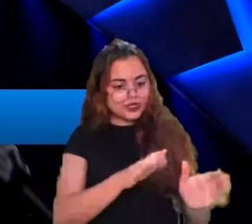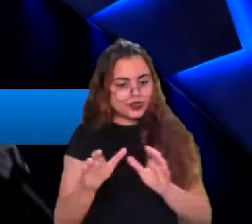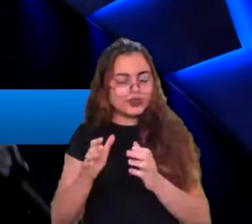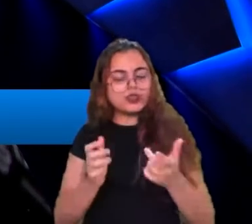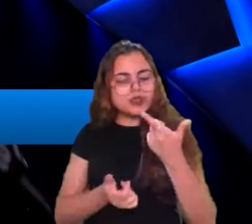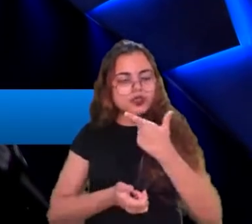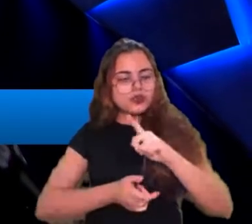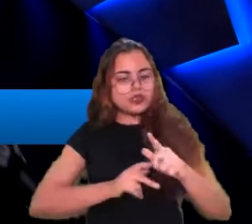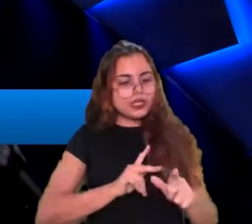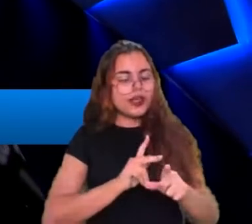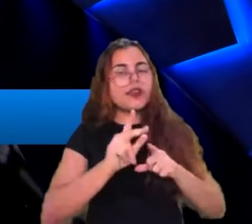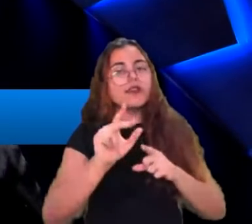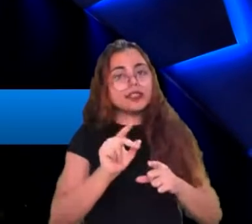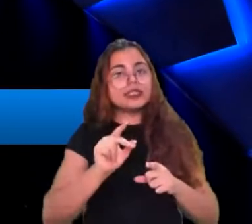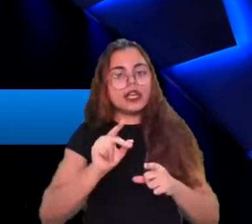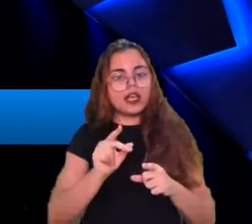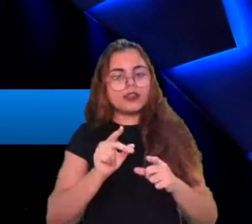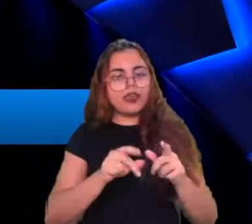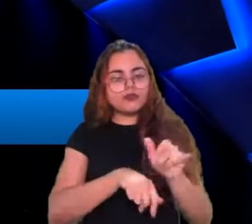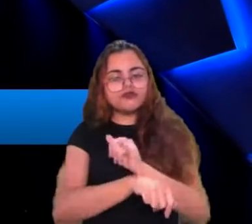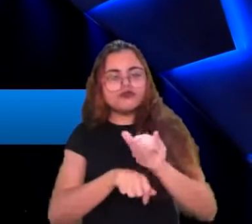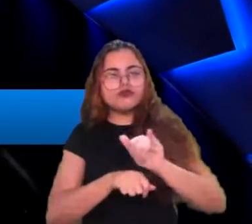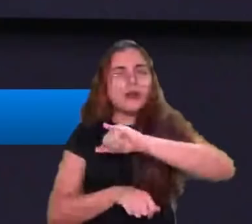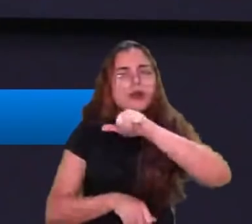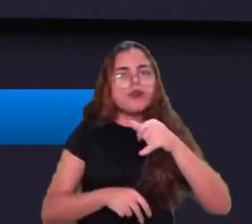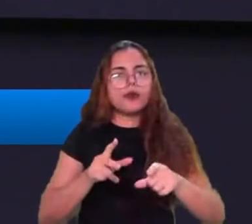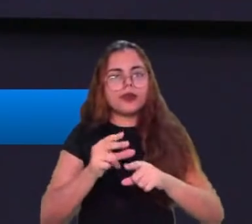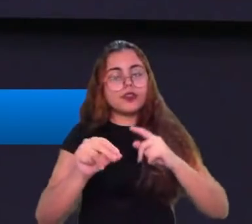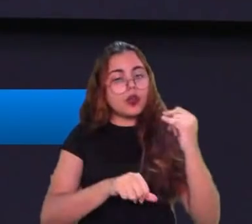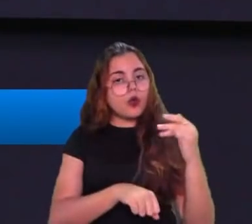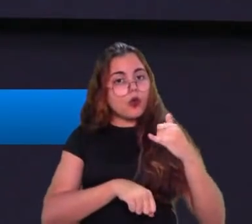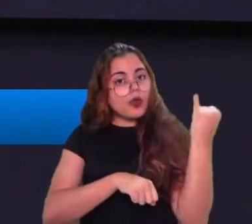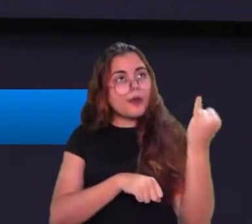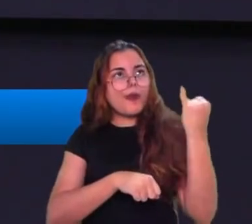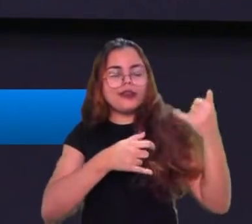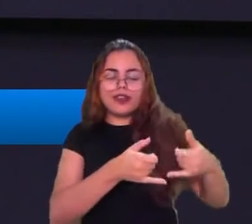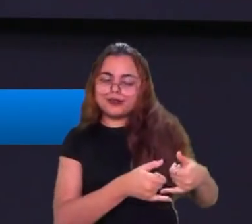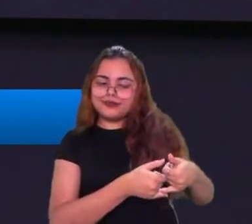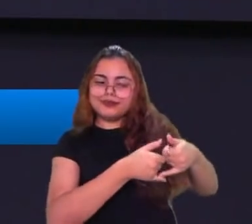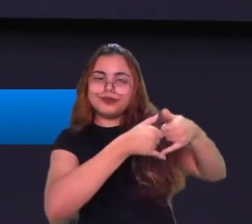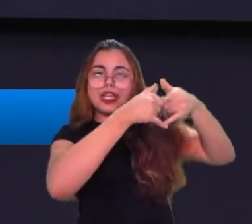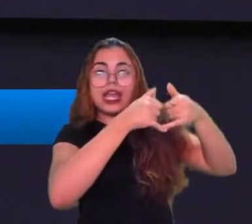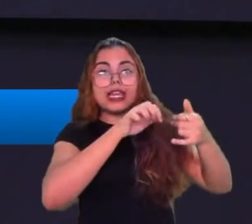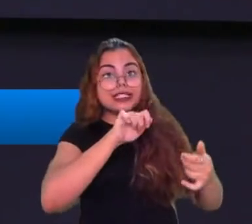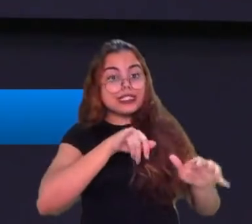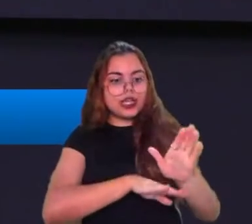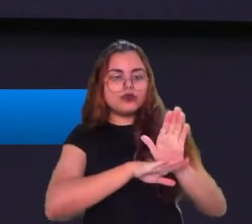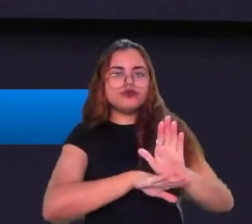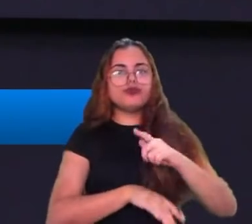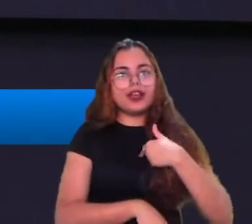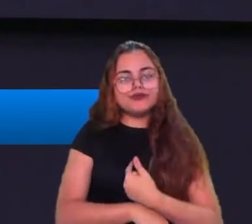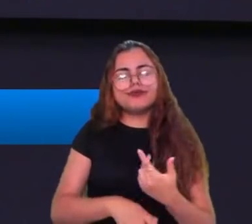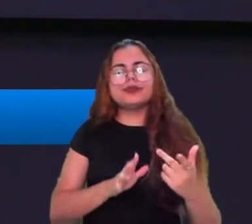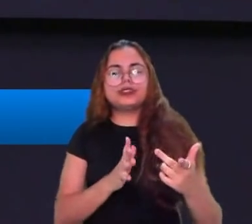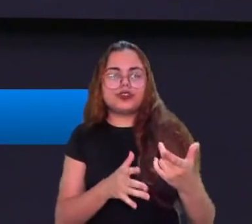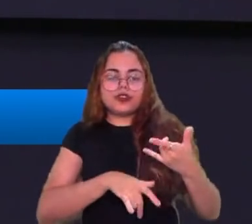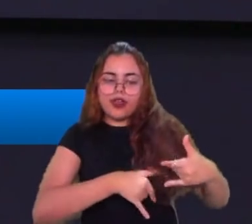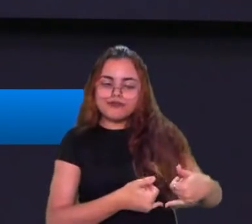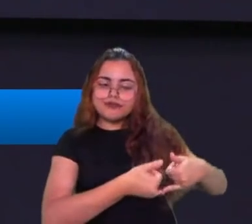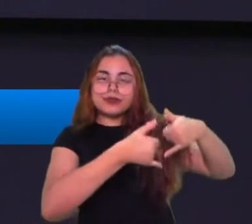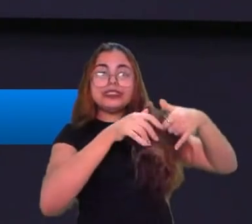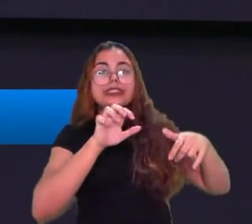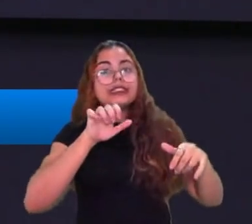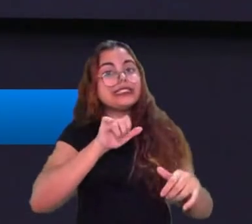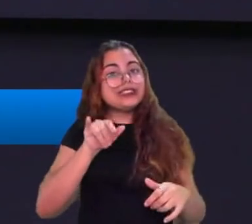o importante é levantar a taça né é nisso que a gente pensa se isso ajudar a gente a levantar a taça nós vamos fazer né se a gente achar que não